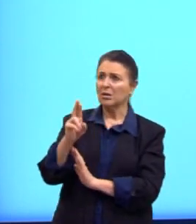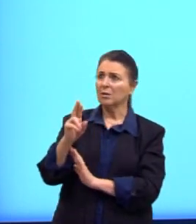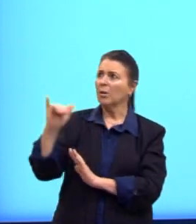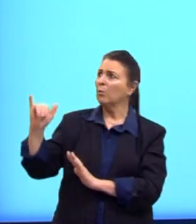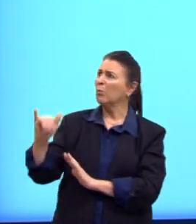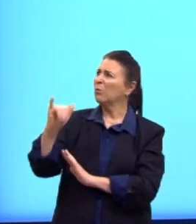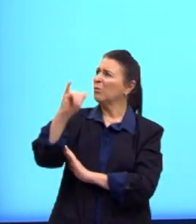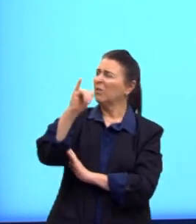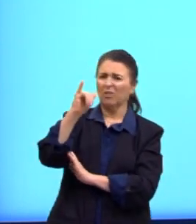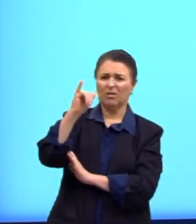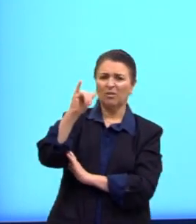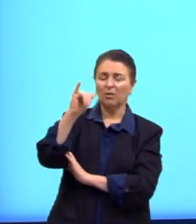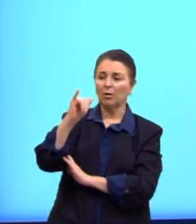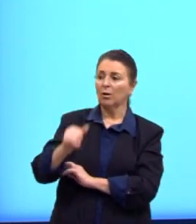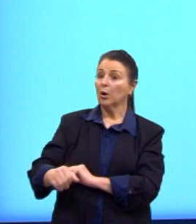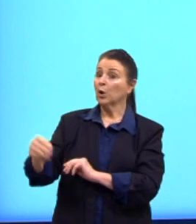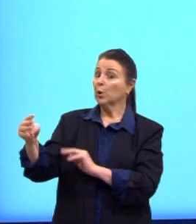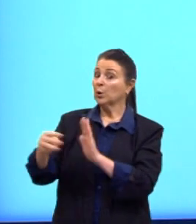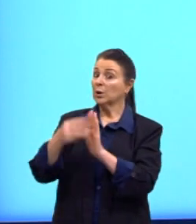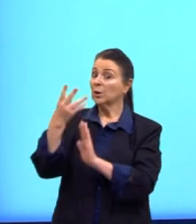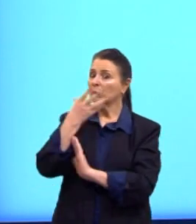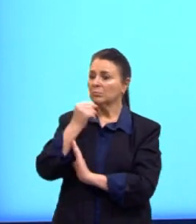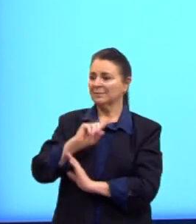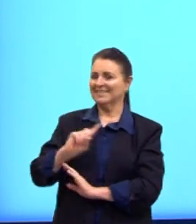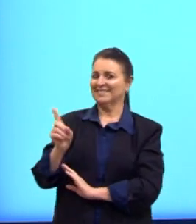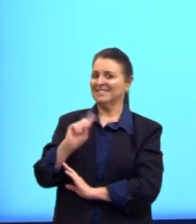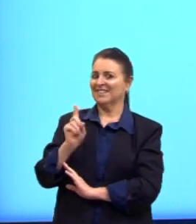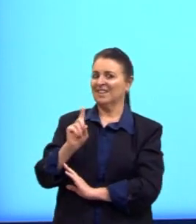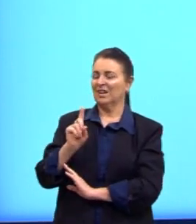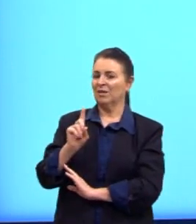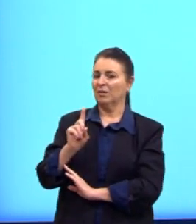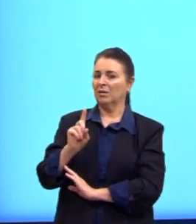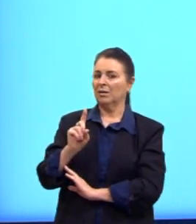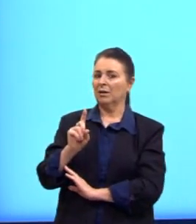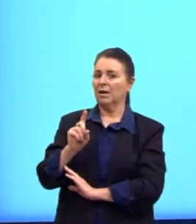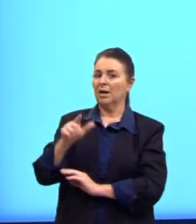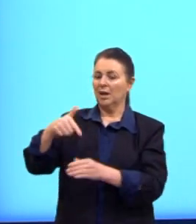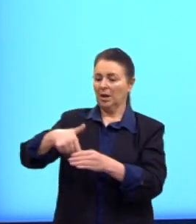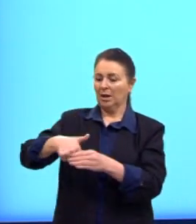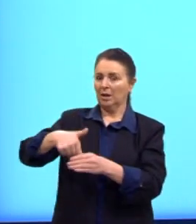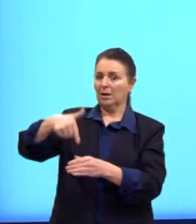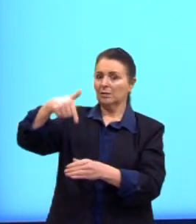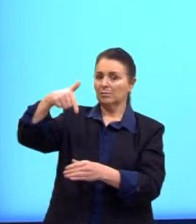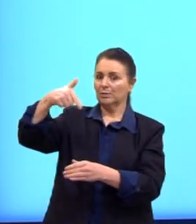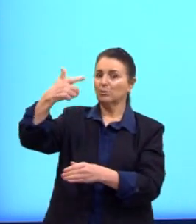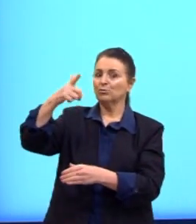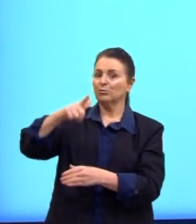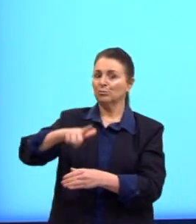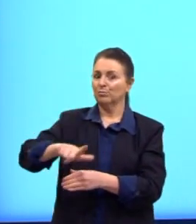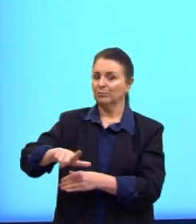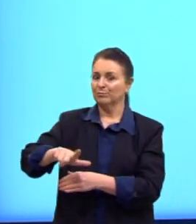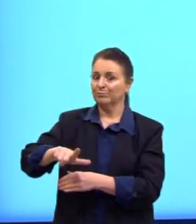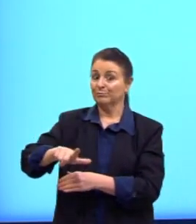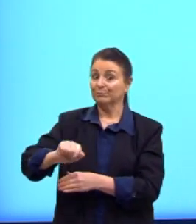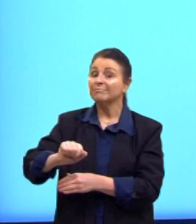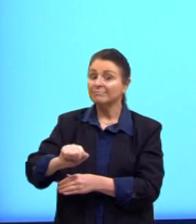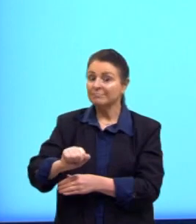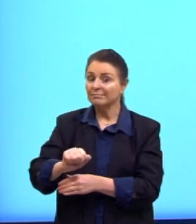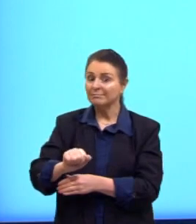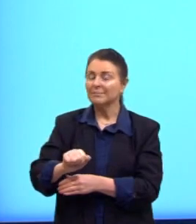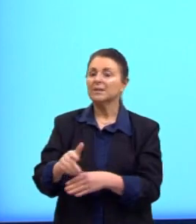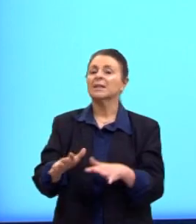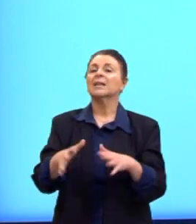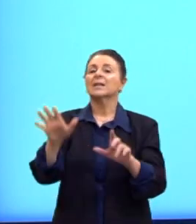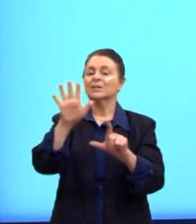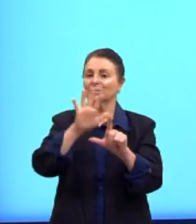avião? E o terceiro diz, não. É a gasolina. De novo. Também aqui